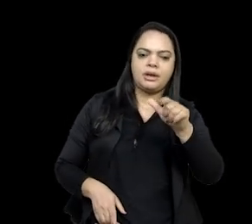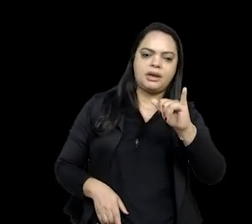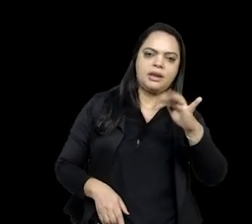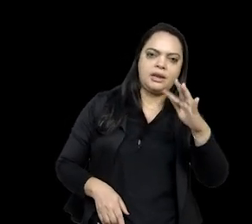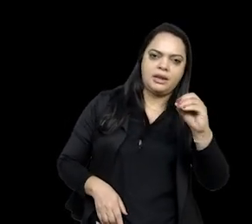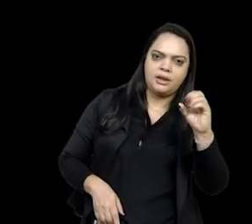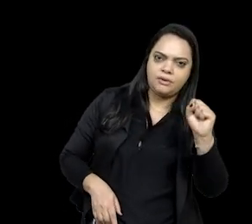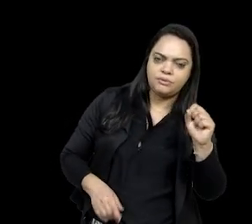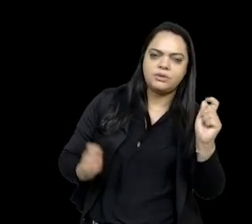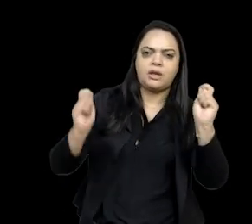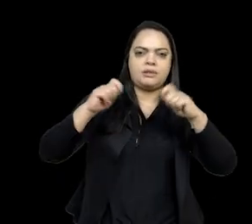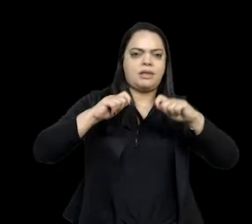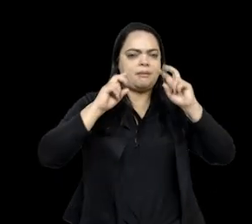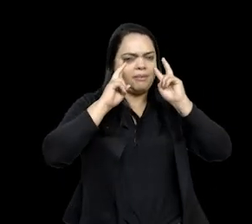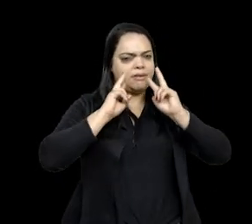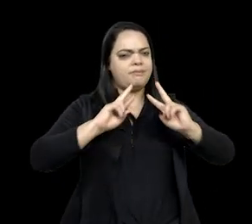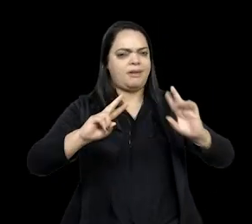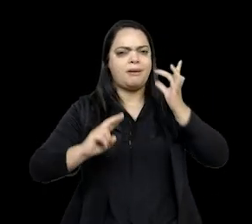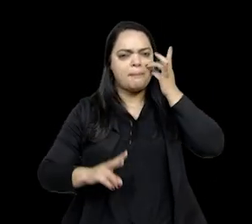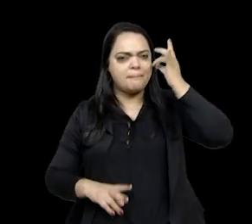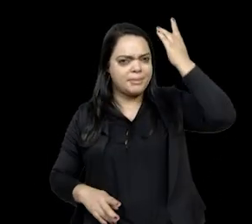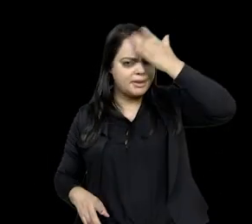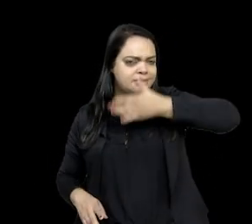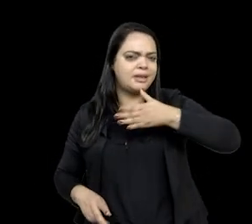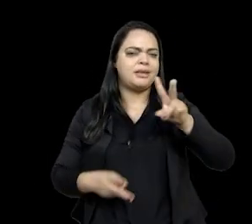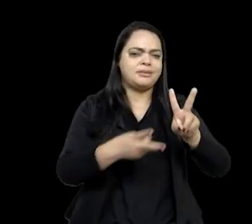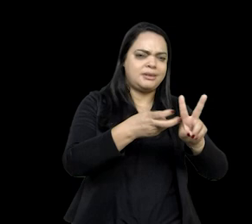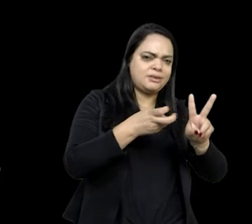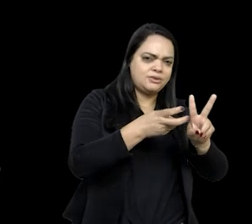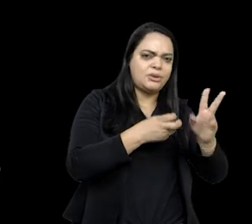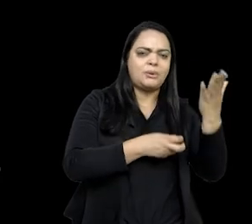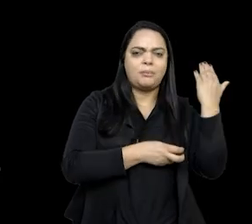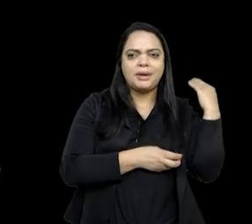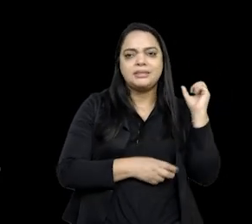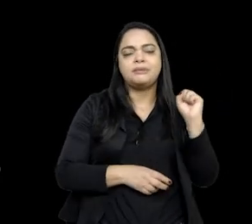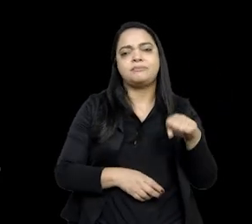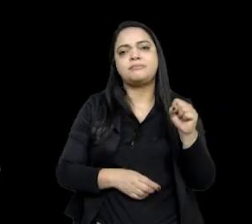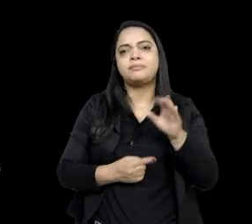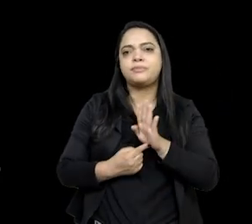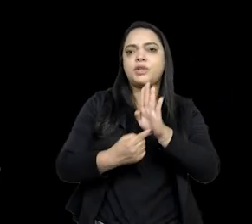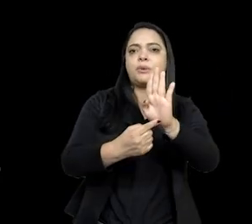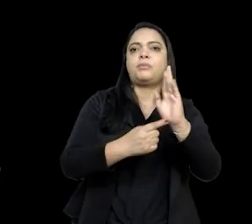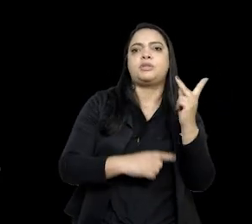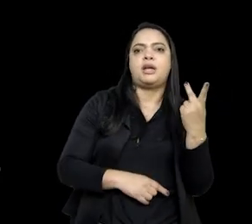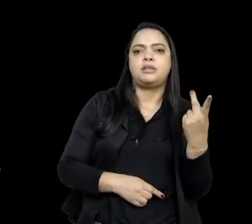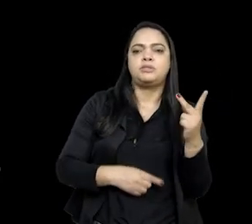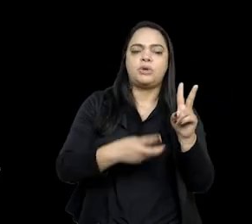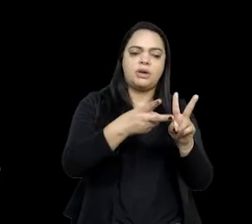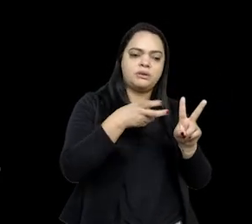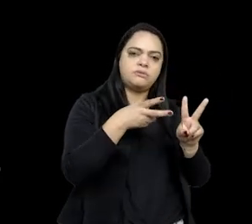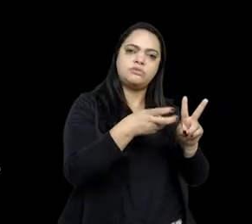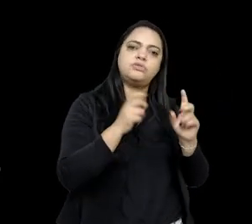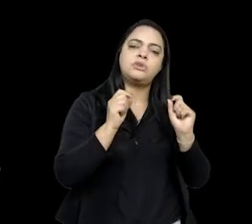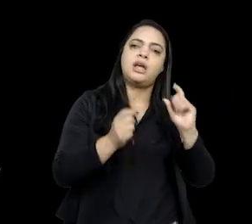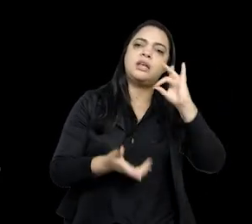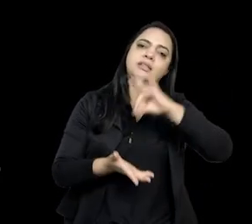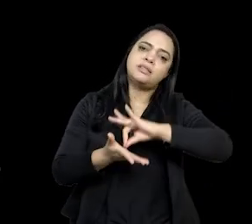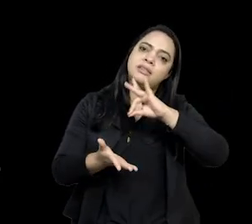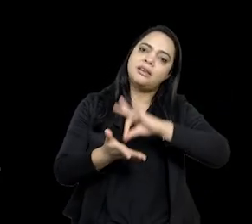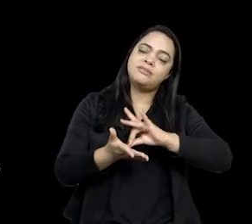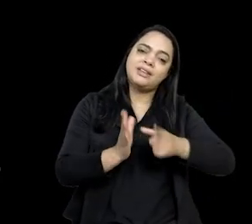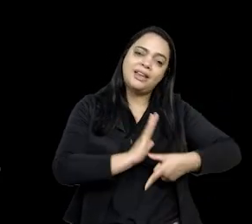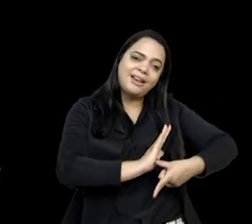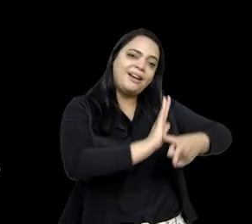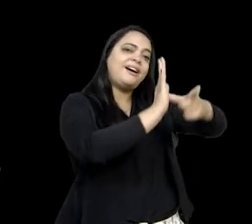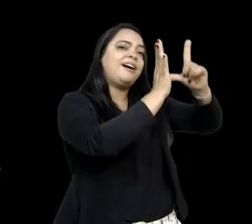presença indígena, assim, em épocas muito recuadas e mostrar que as histórias indígenas, elas são, na verdade, anteriores